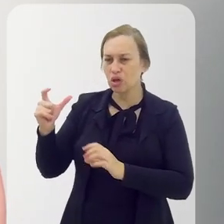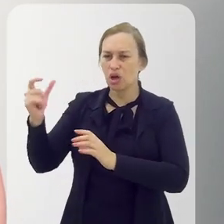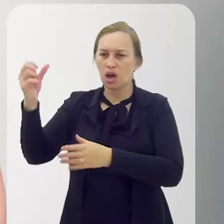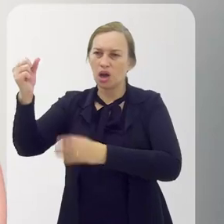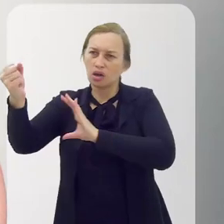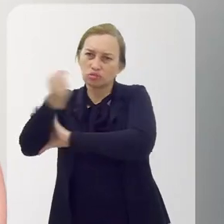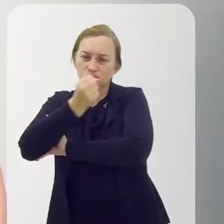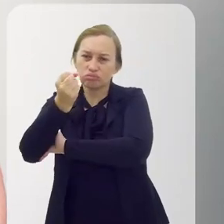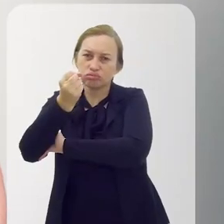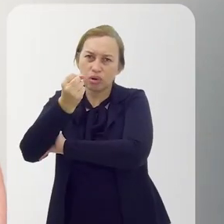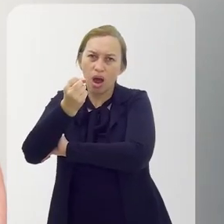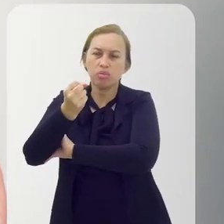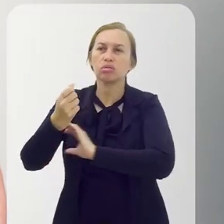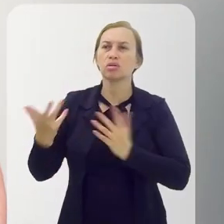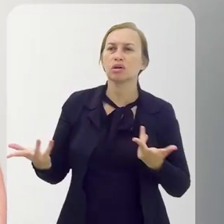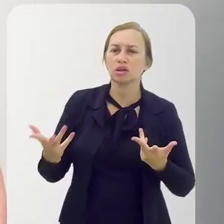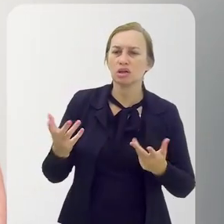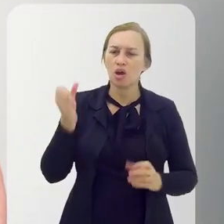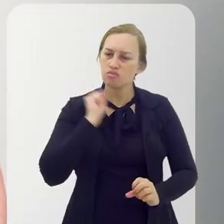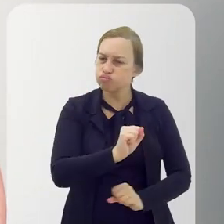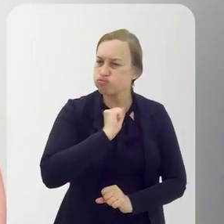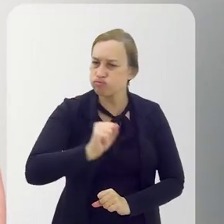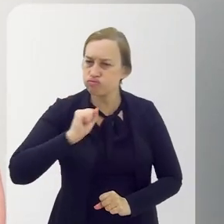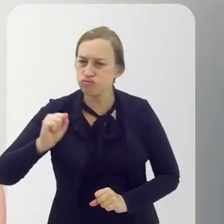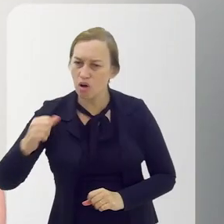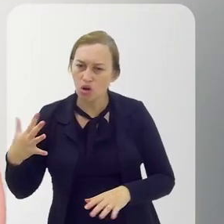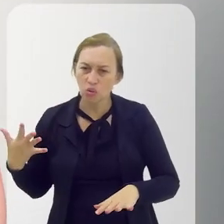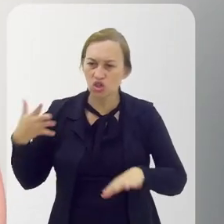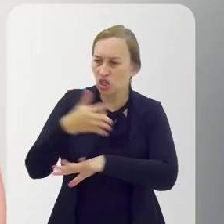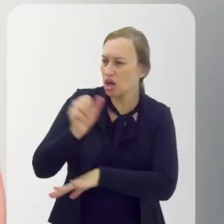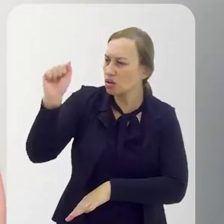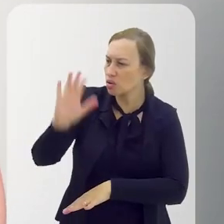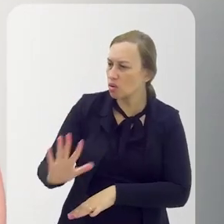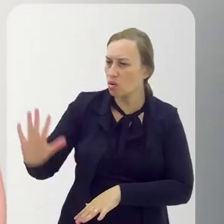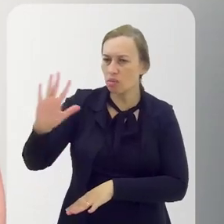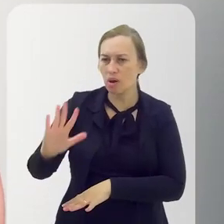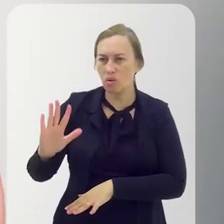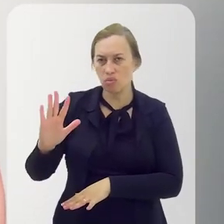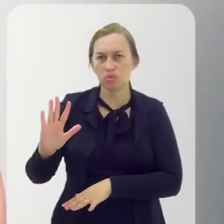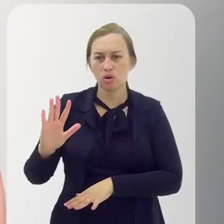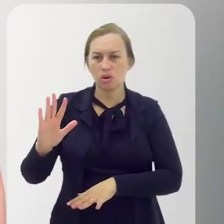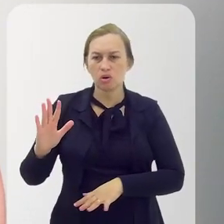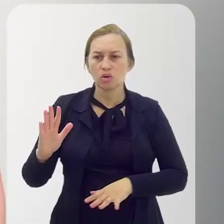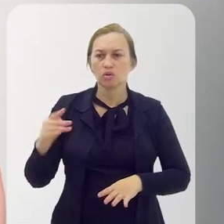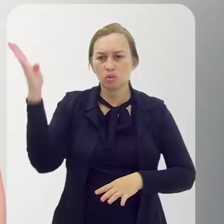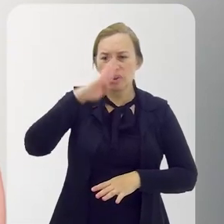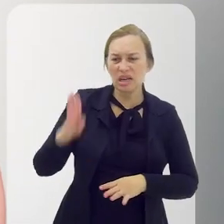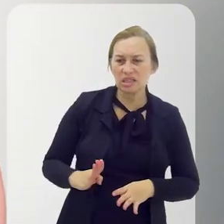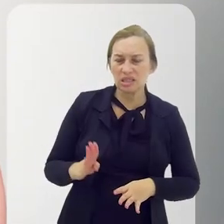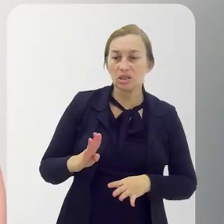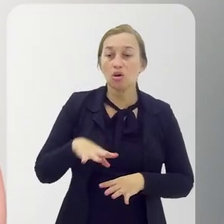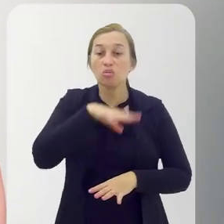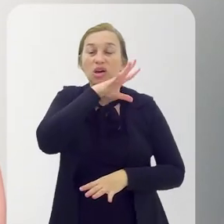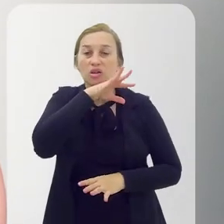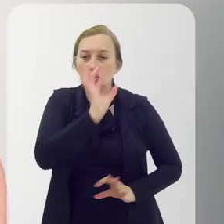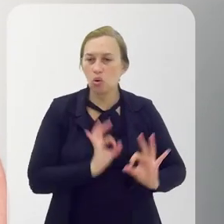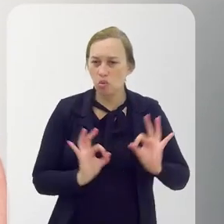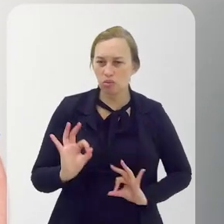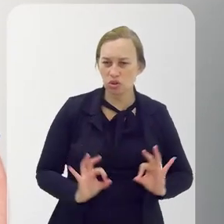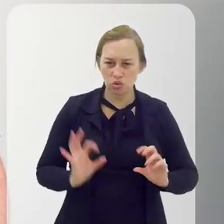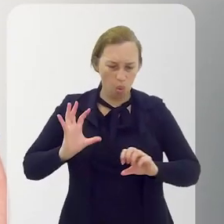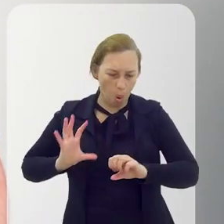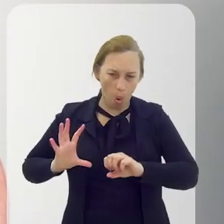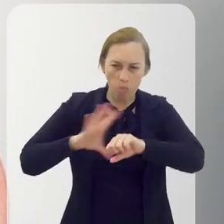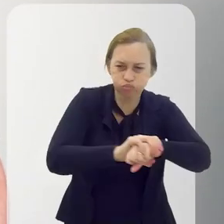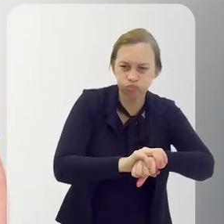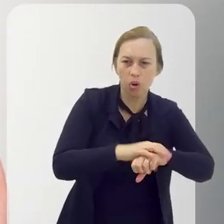Houve uma matança muito grande de onça na chegada dos europeus no Brasil, muito por conta disso, porque as onças devoravam e